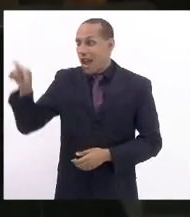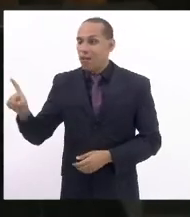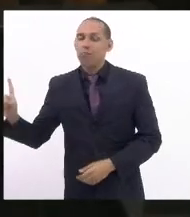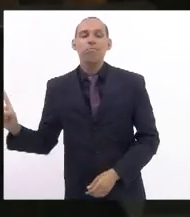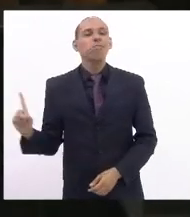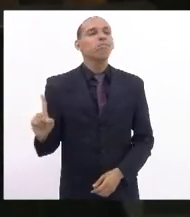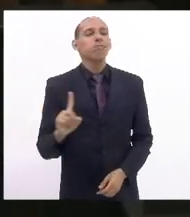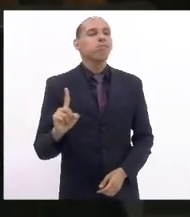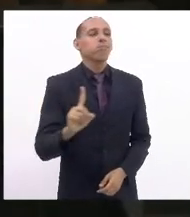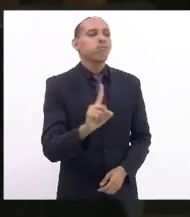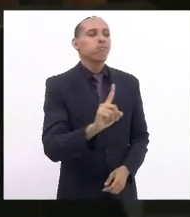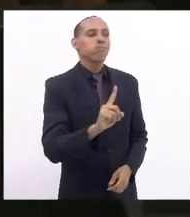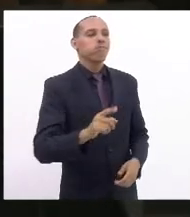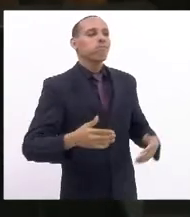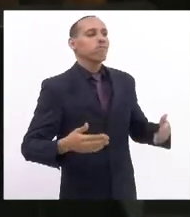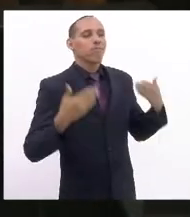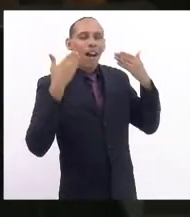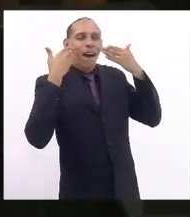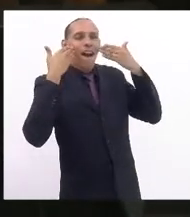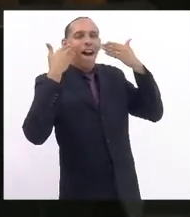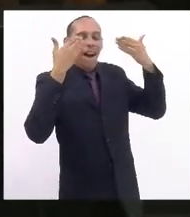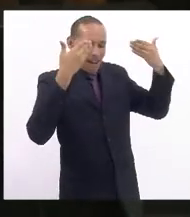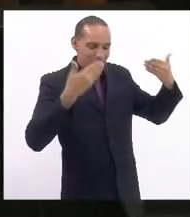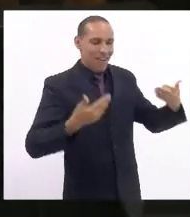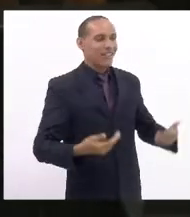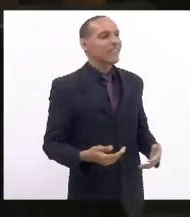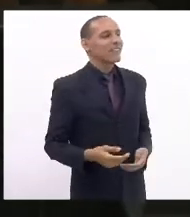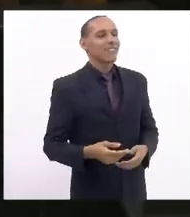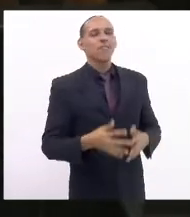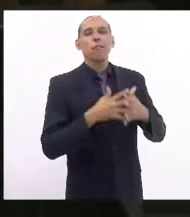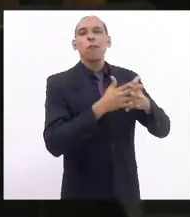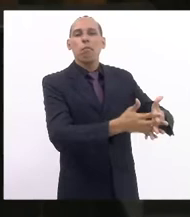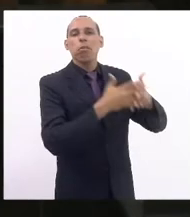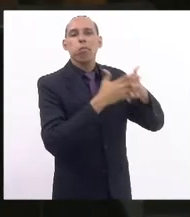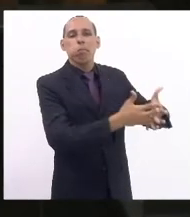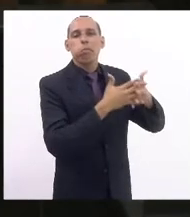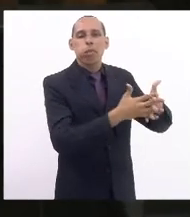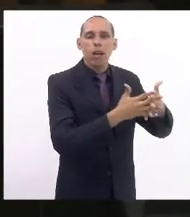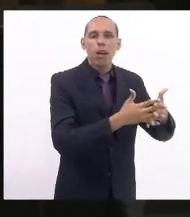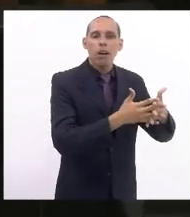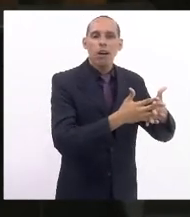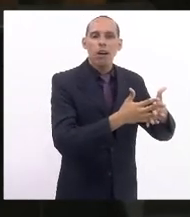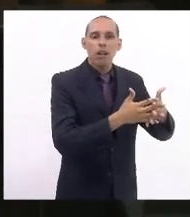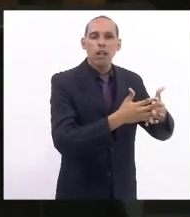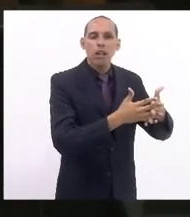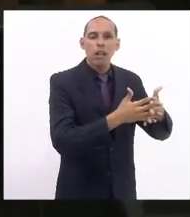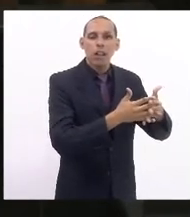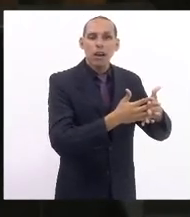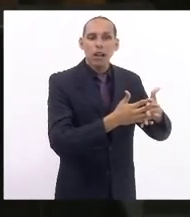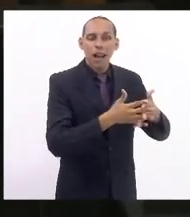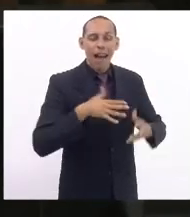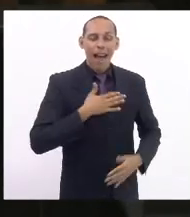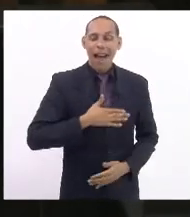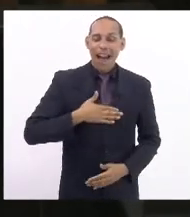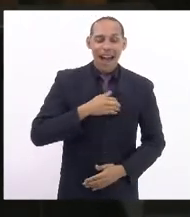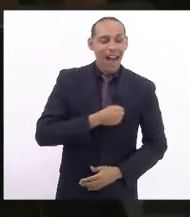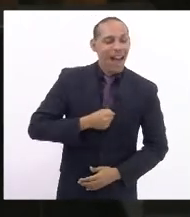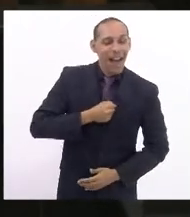para aparecer e atrapalhar. E, em não satisfeito,